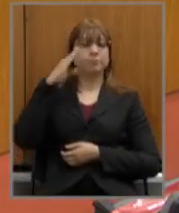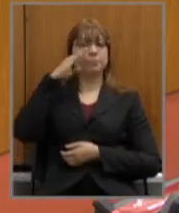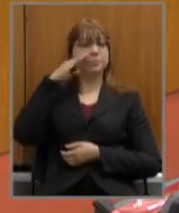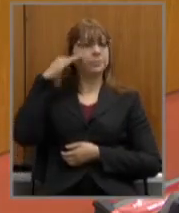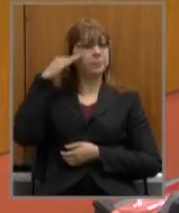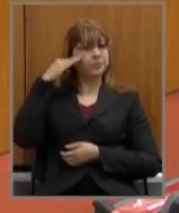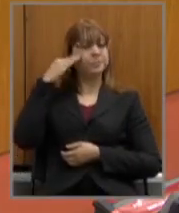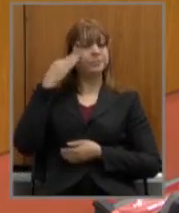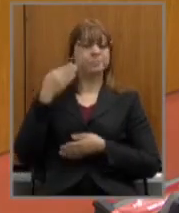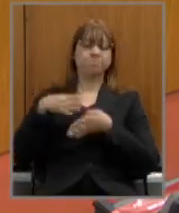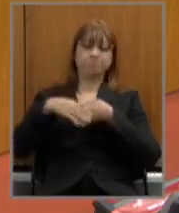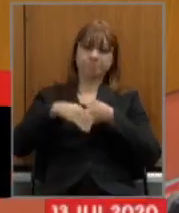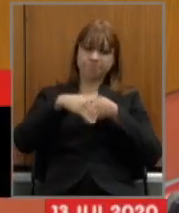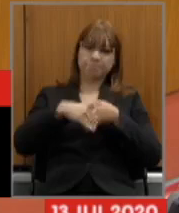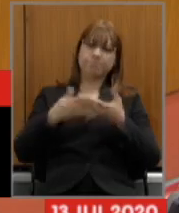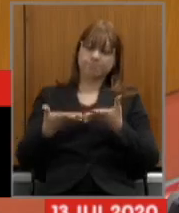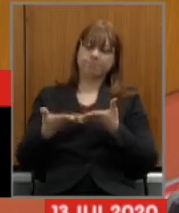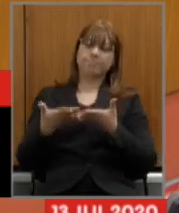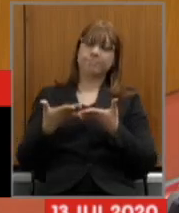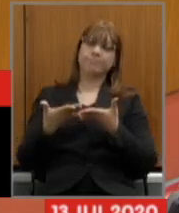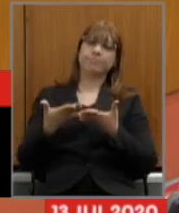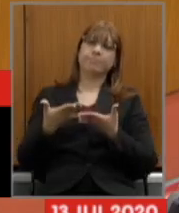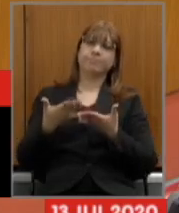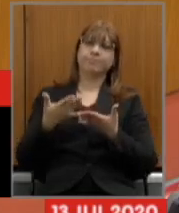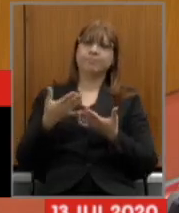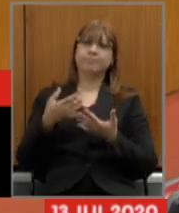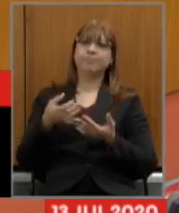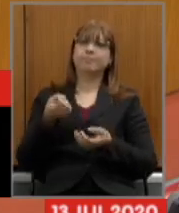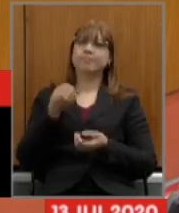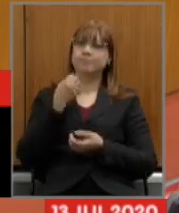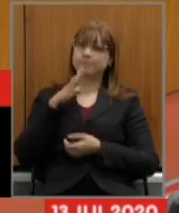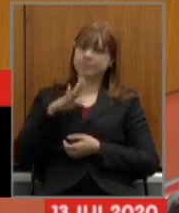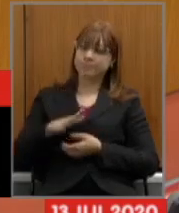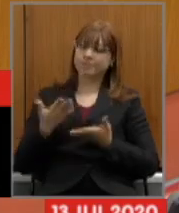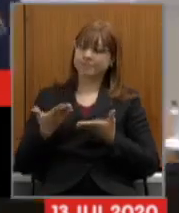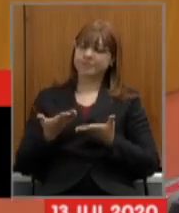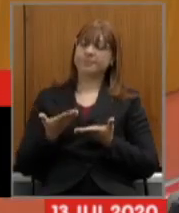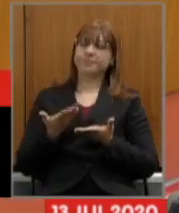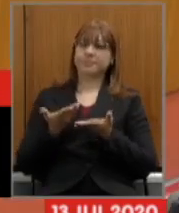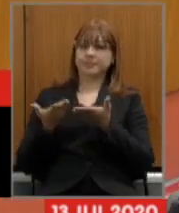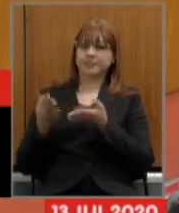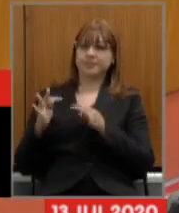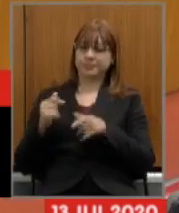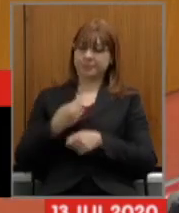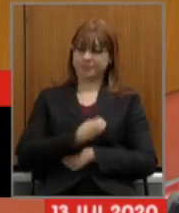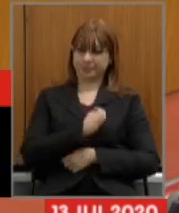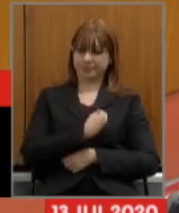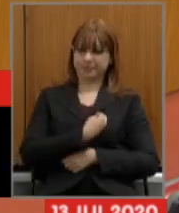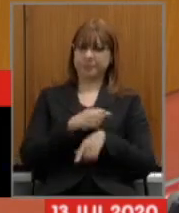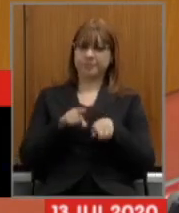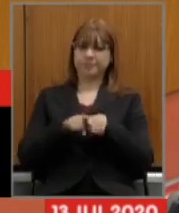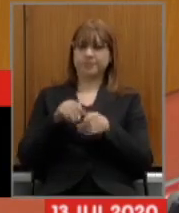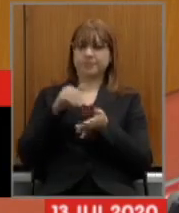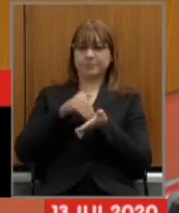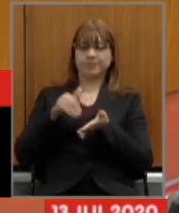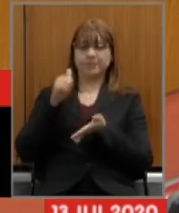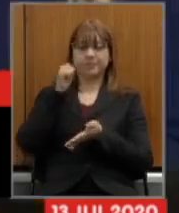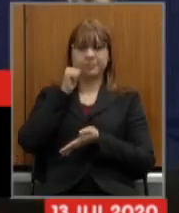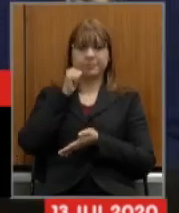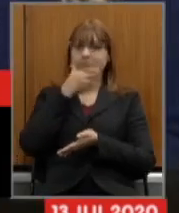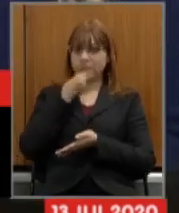ou virtualmente secretário Igor secretário Otto também o meu boa tarde vou tentar ser